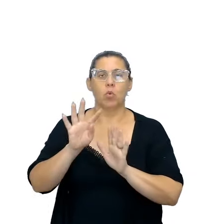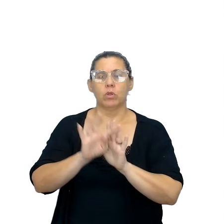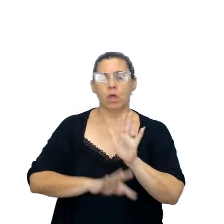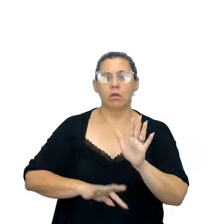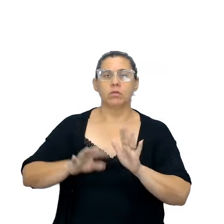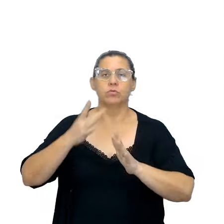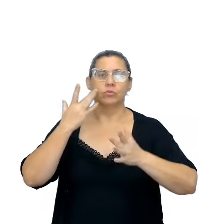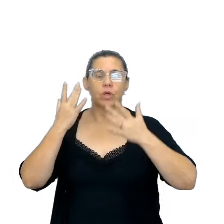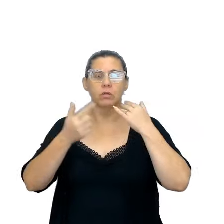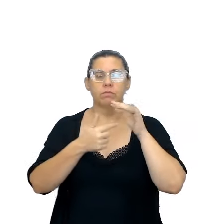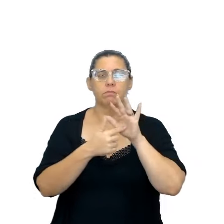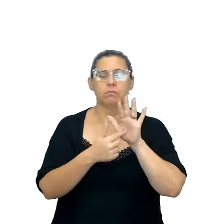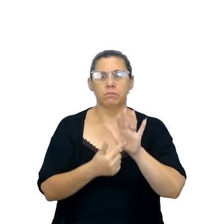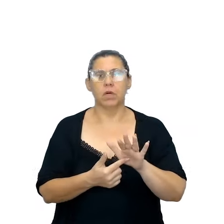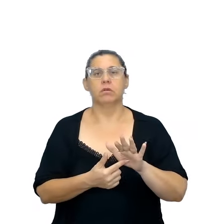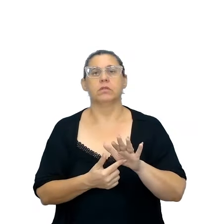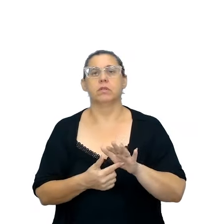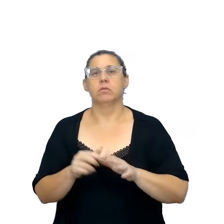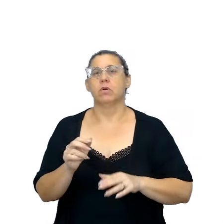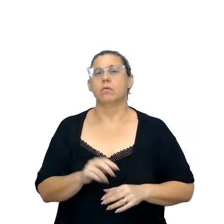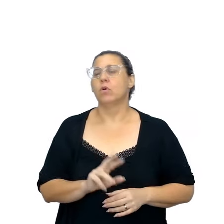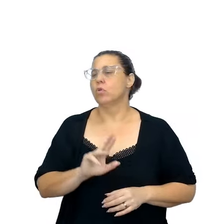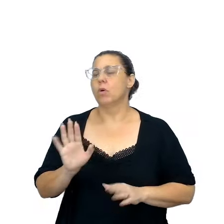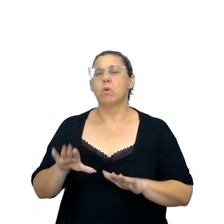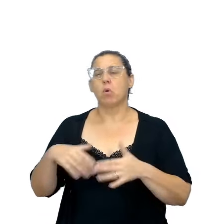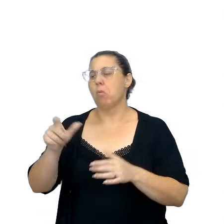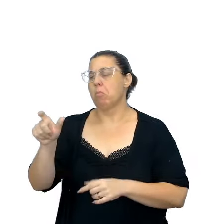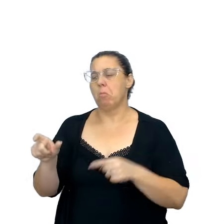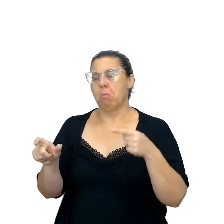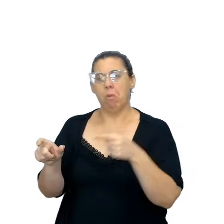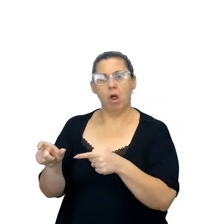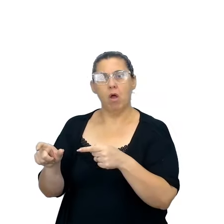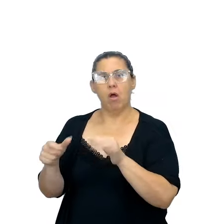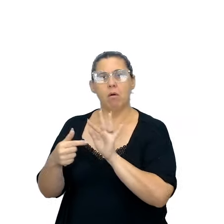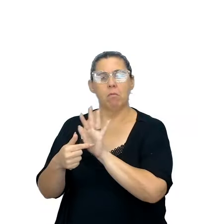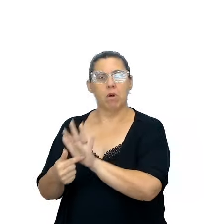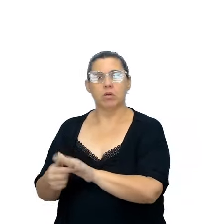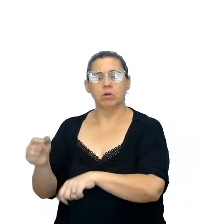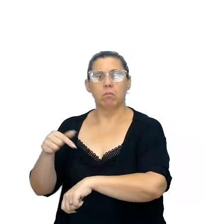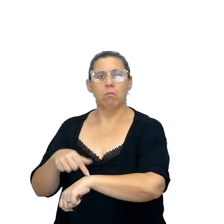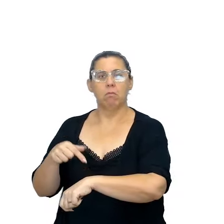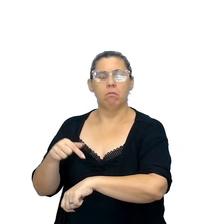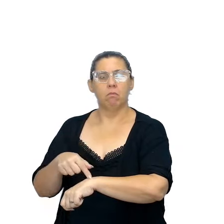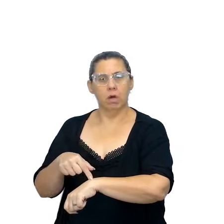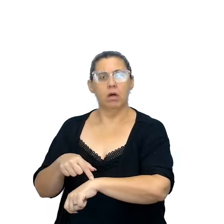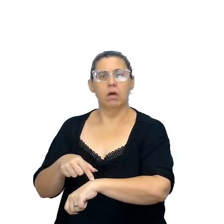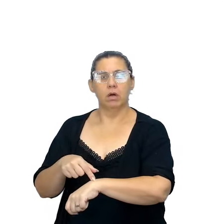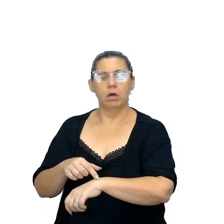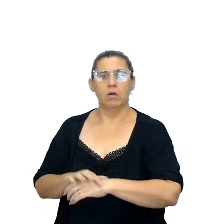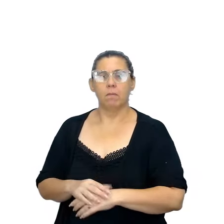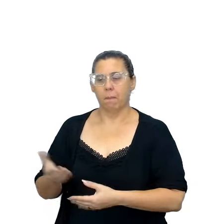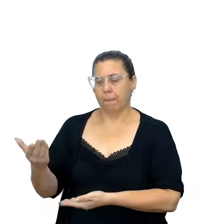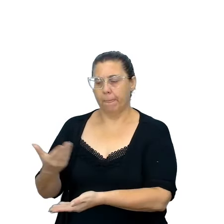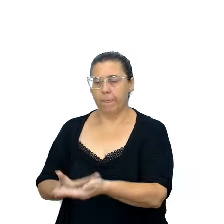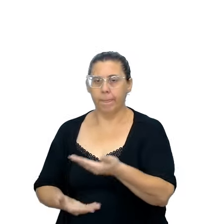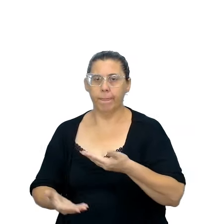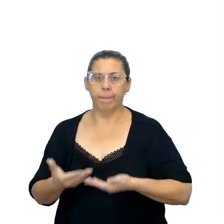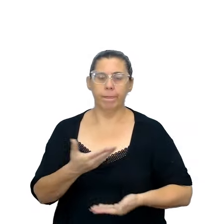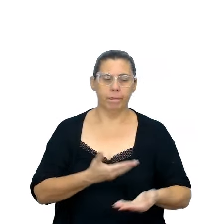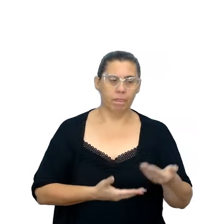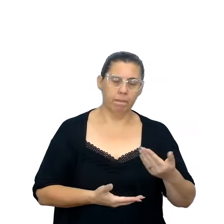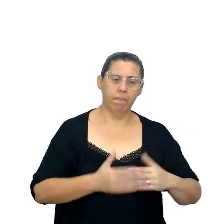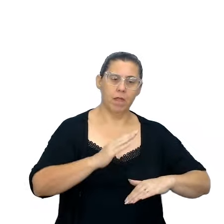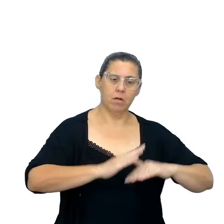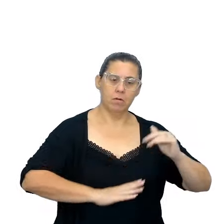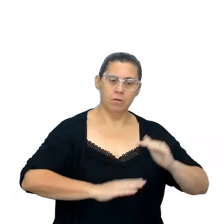teatral indica, pelo nome, qual personagem falará naquele momento e intercala as falas em